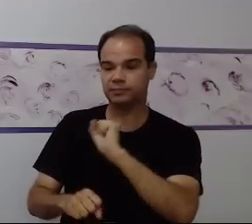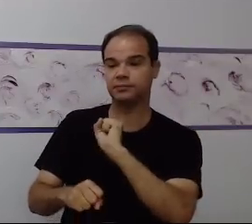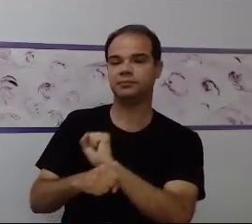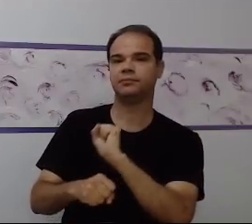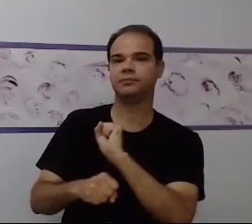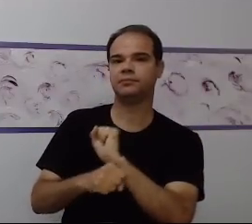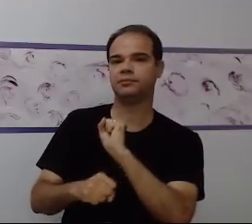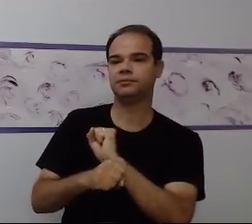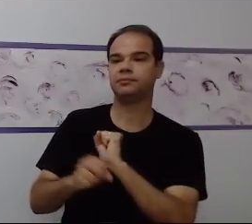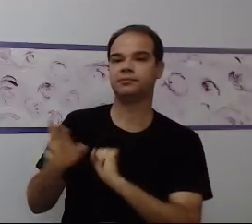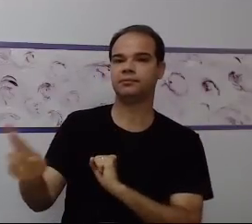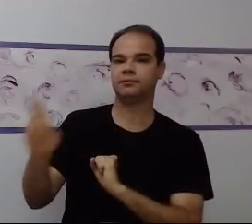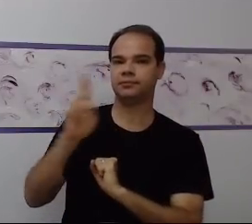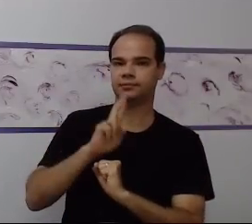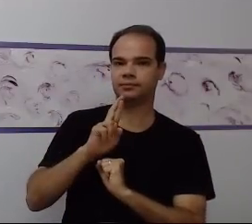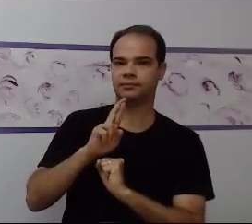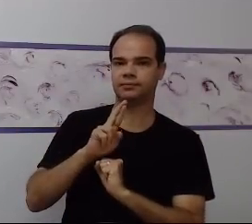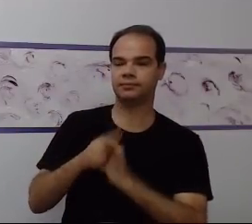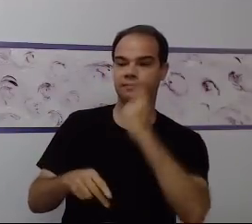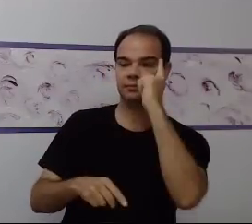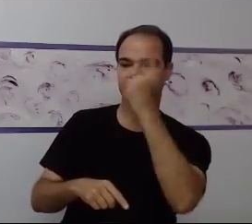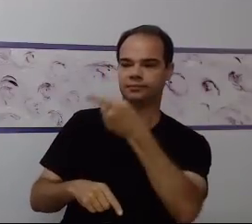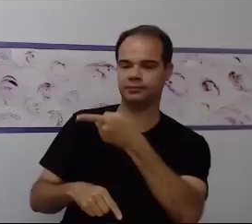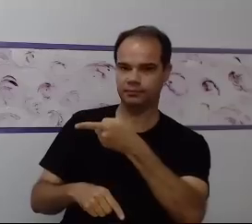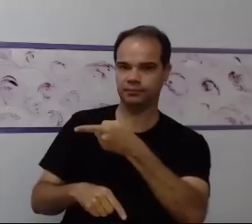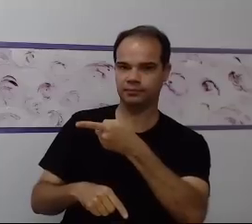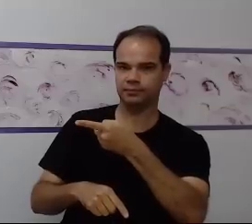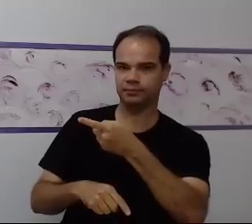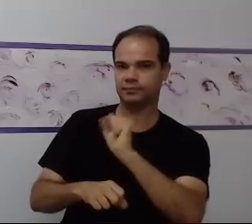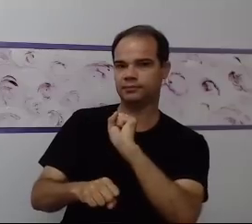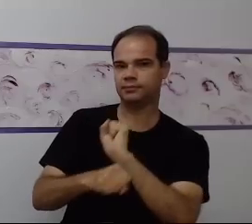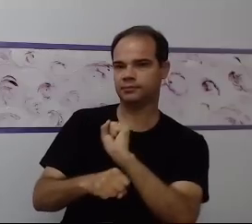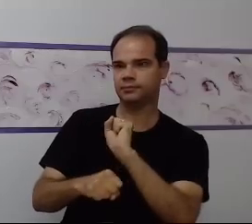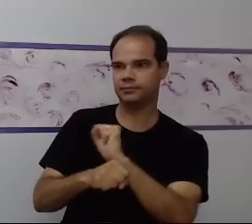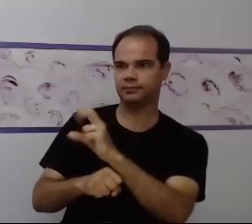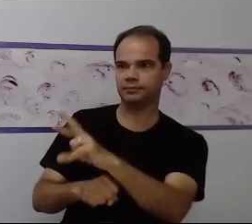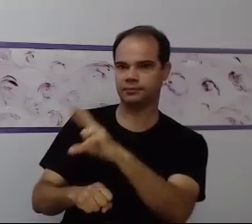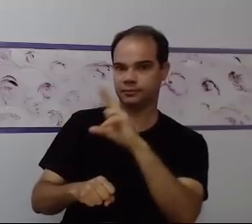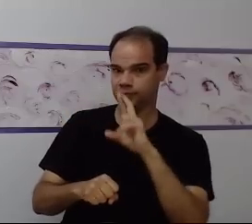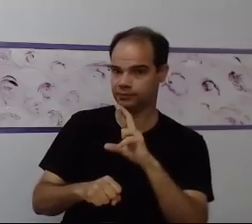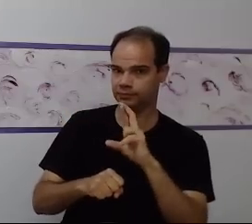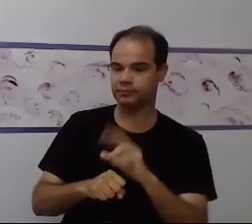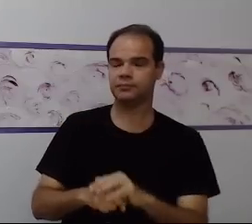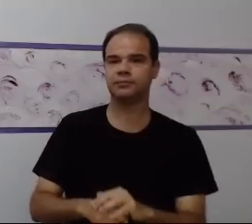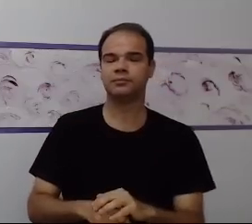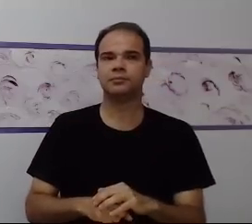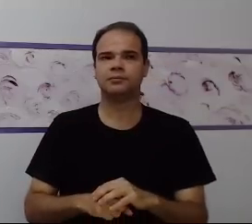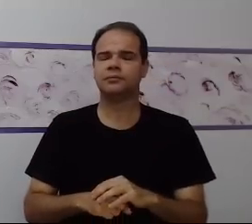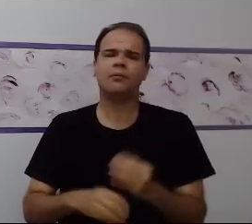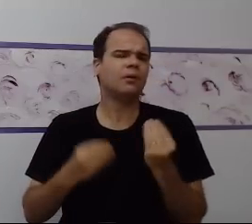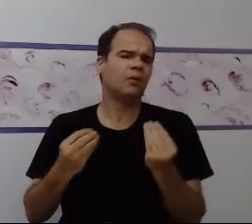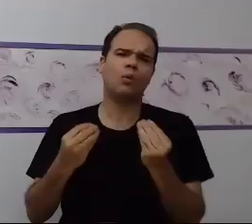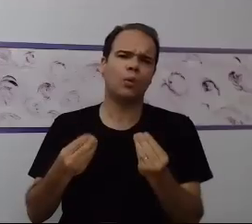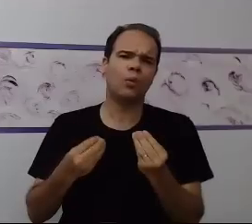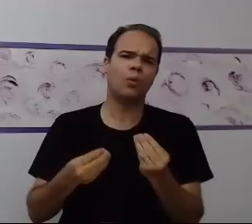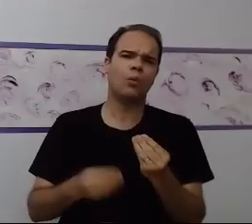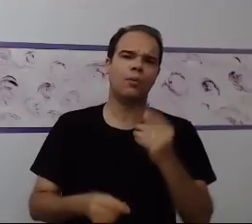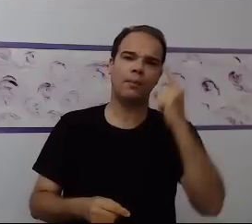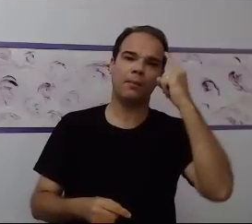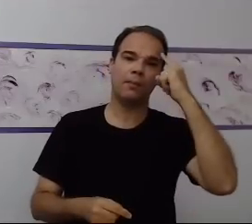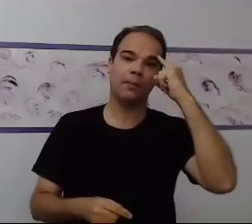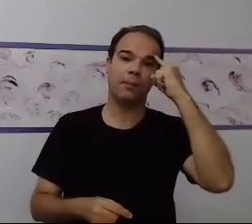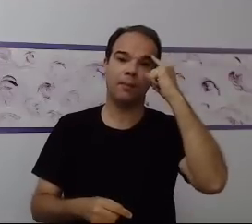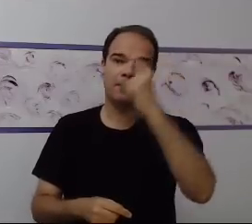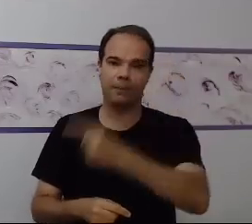resposta dessa criança. E aí, a gente precisa pensar em como eu faço isso, que tipo de